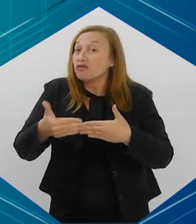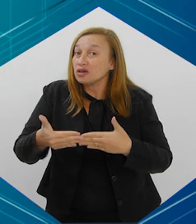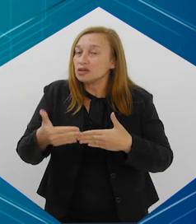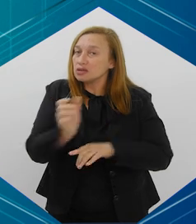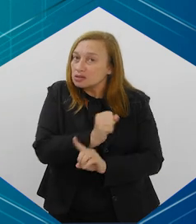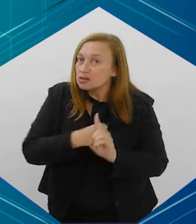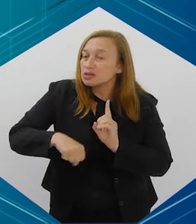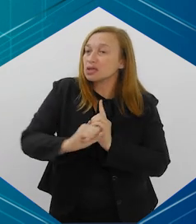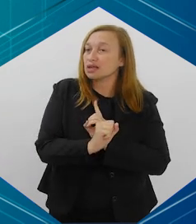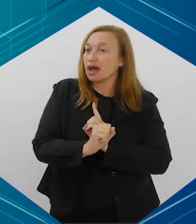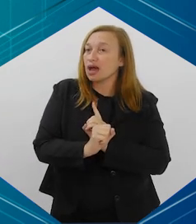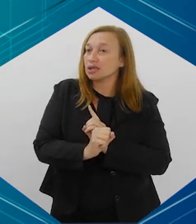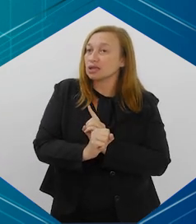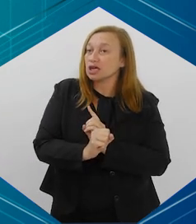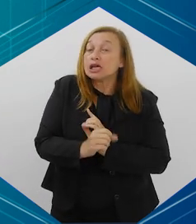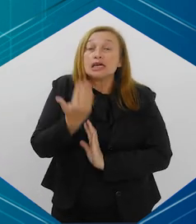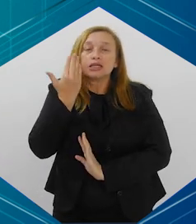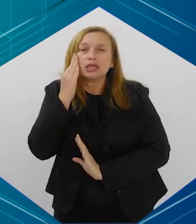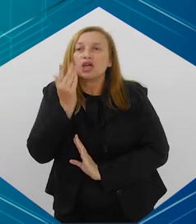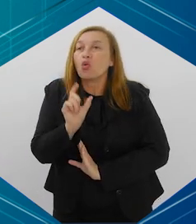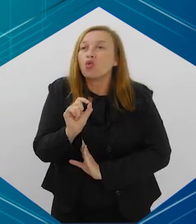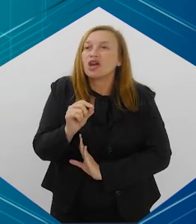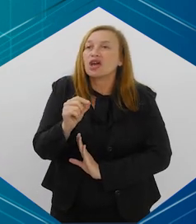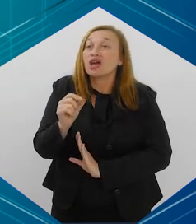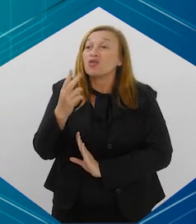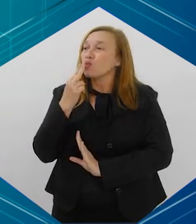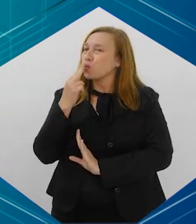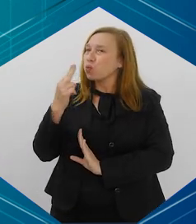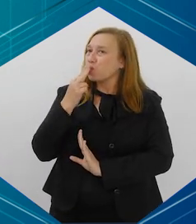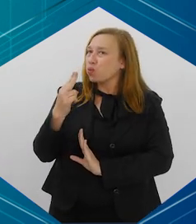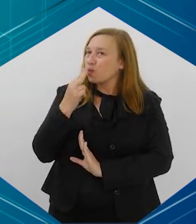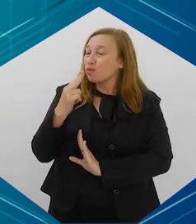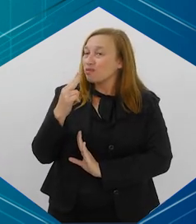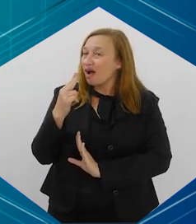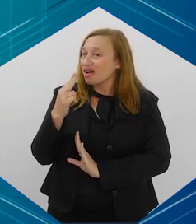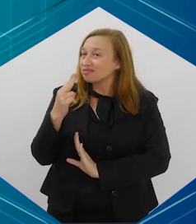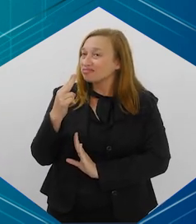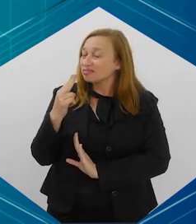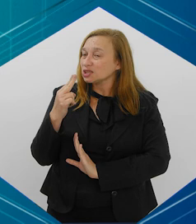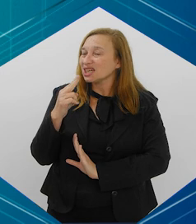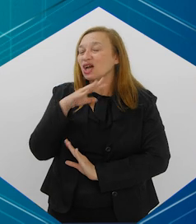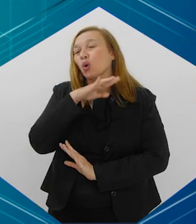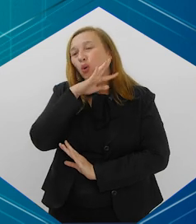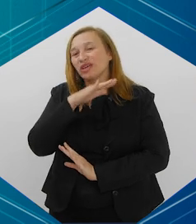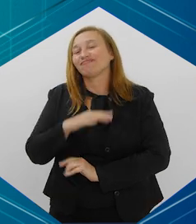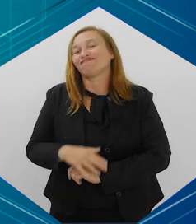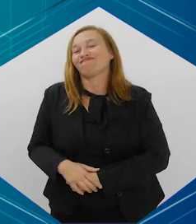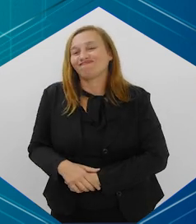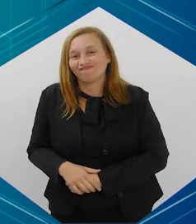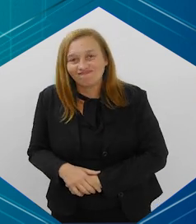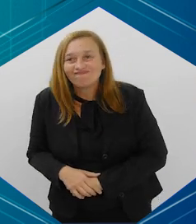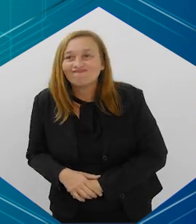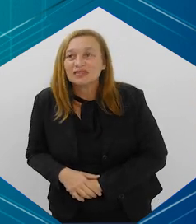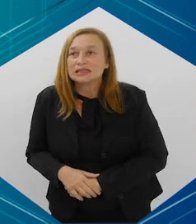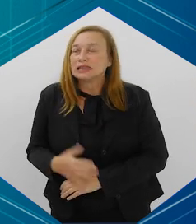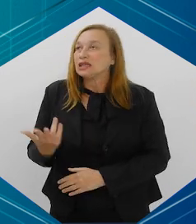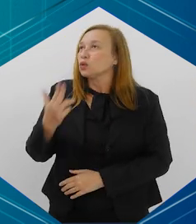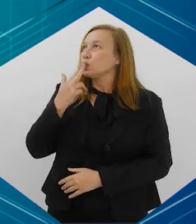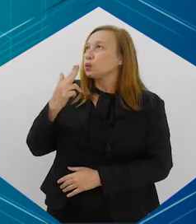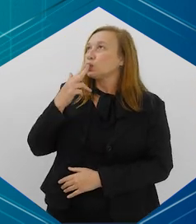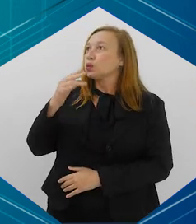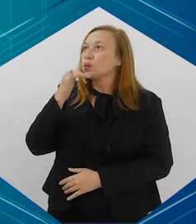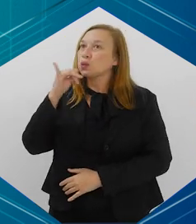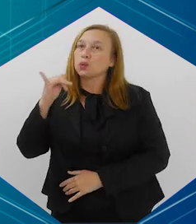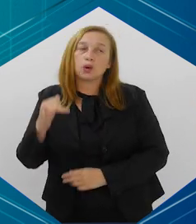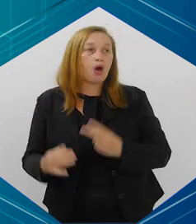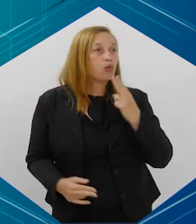avanço da nossa civilização, a gente entender que fumar é uma coisa ruim, né? Seja